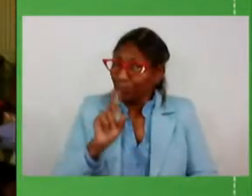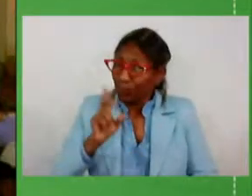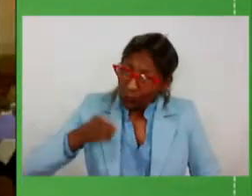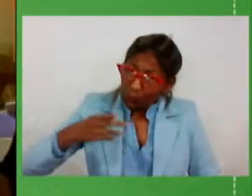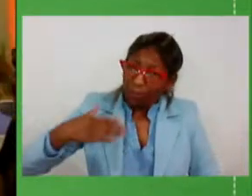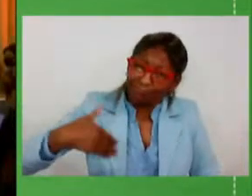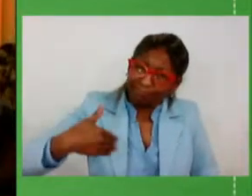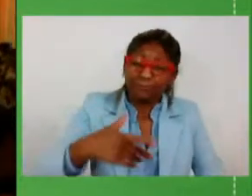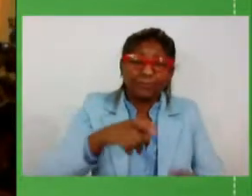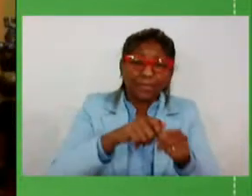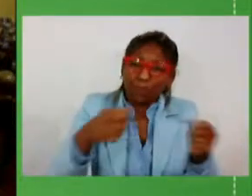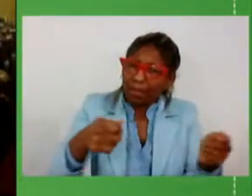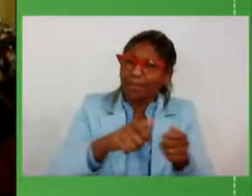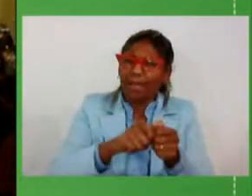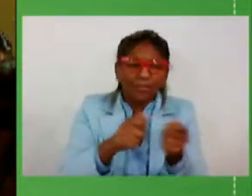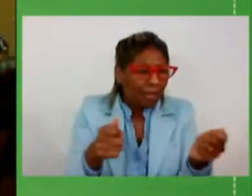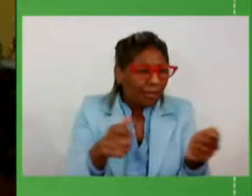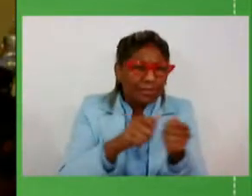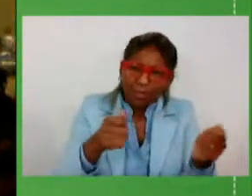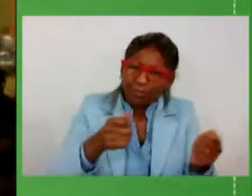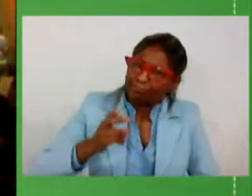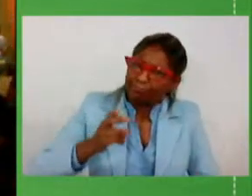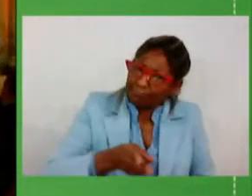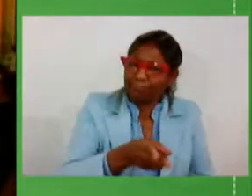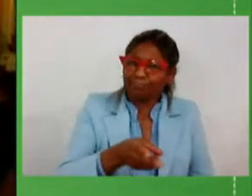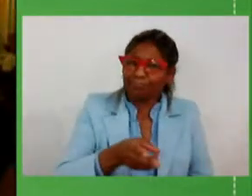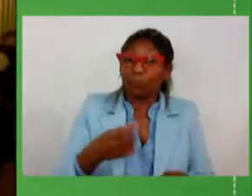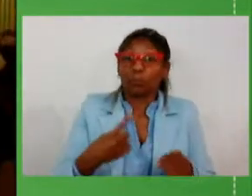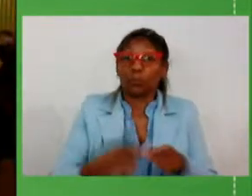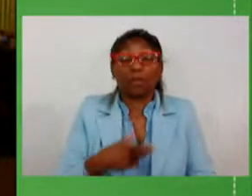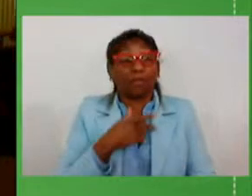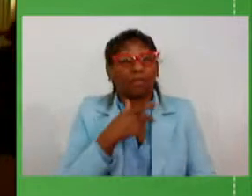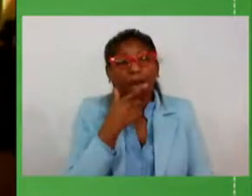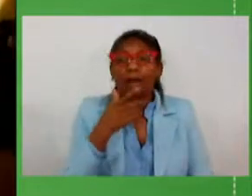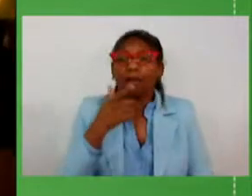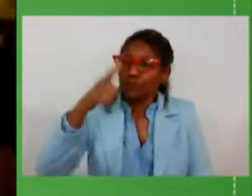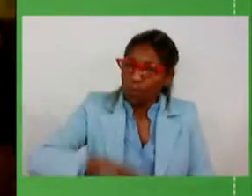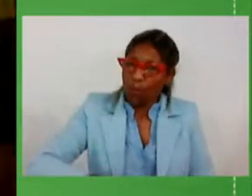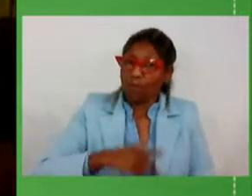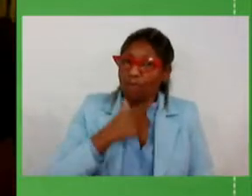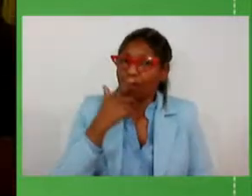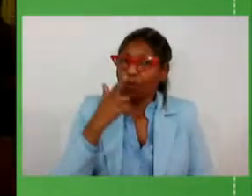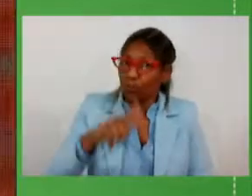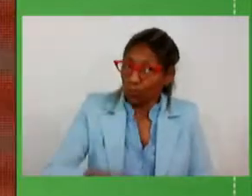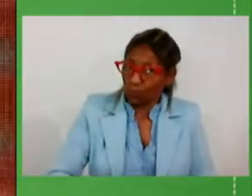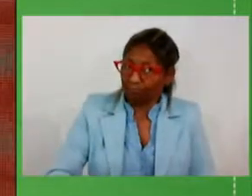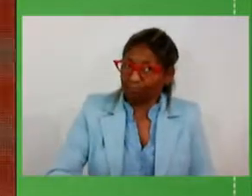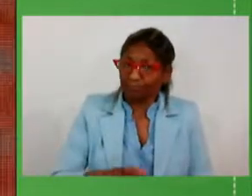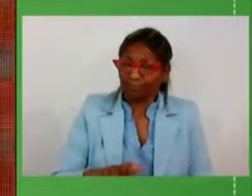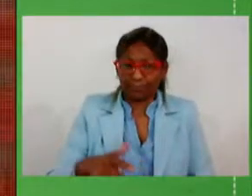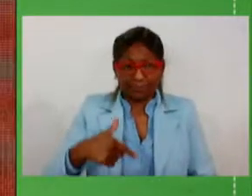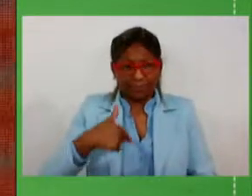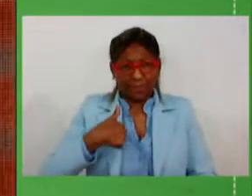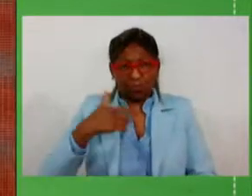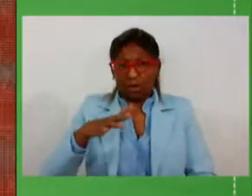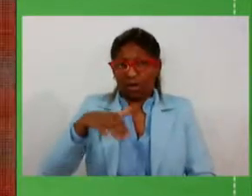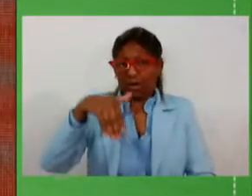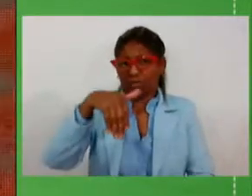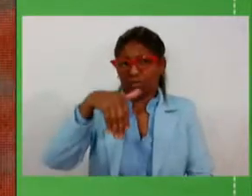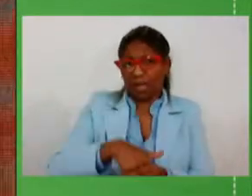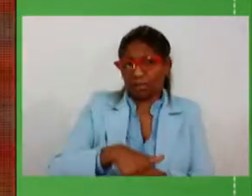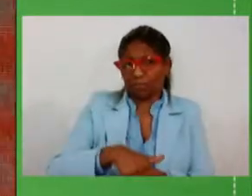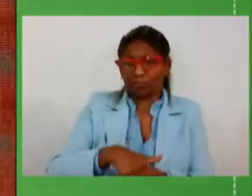agenda até porque sabem já falei tantas vezes e repito aqui não serei candidato a reeleição